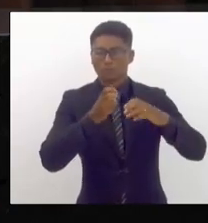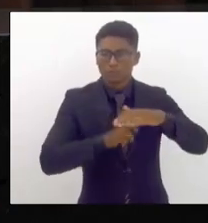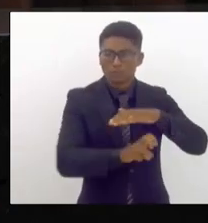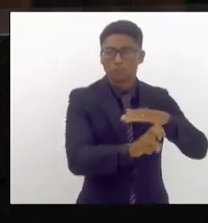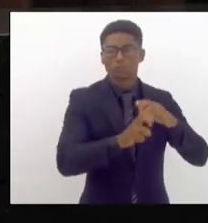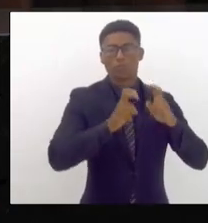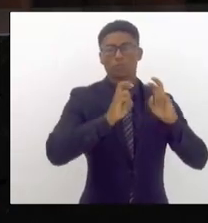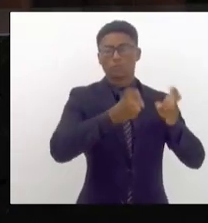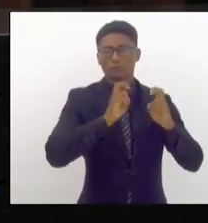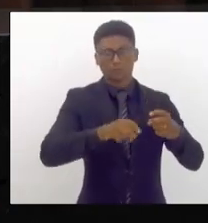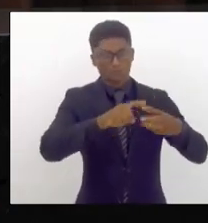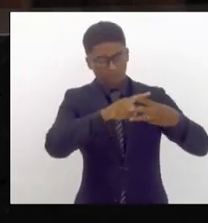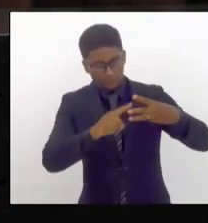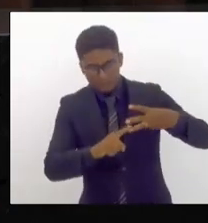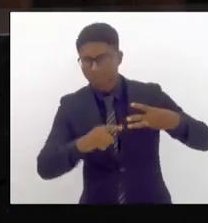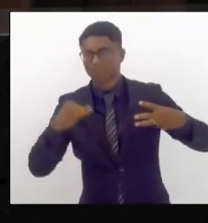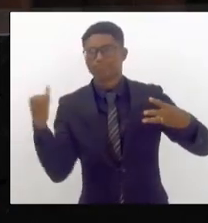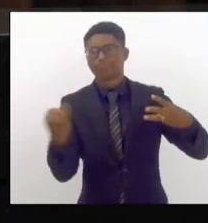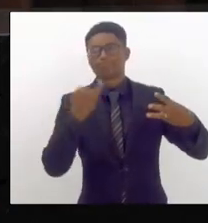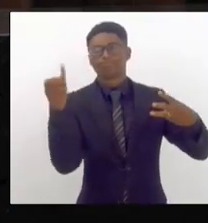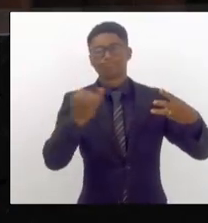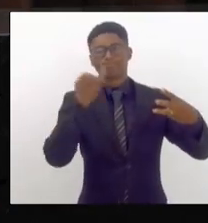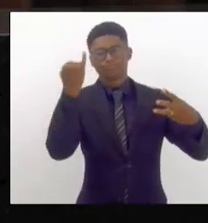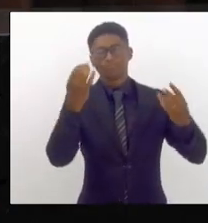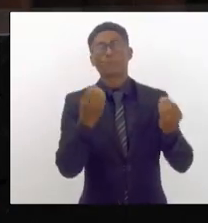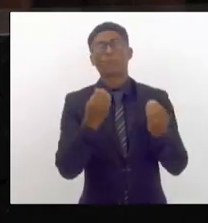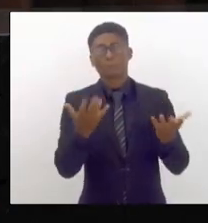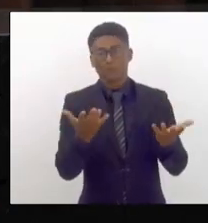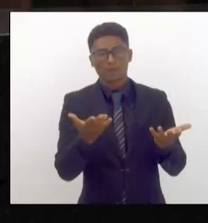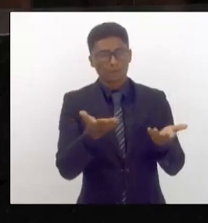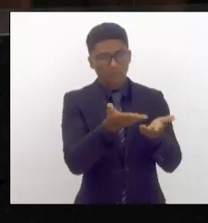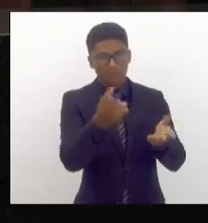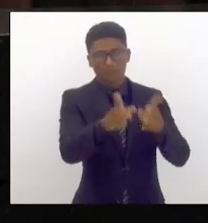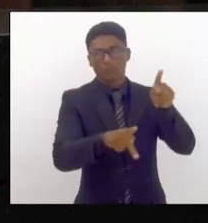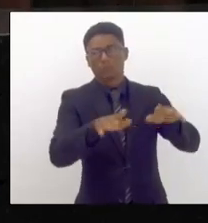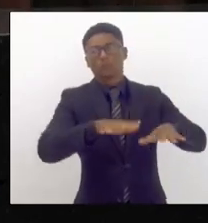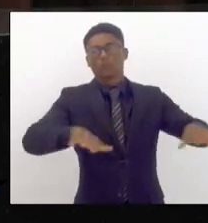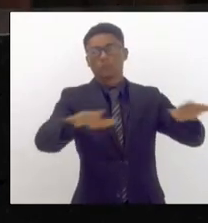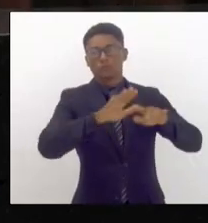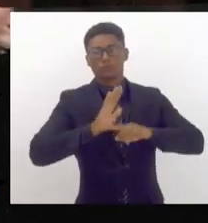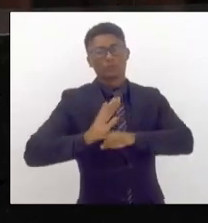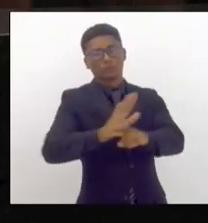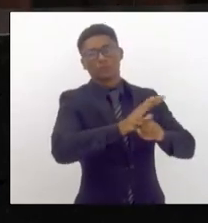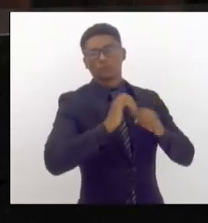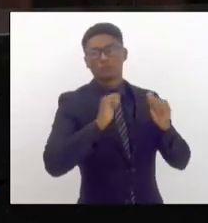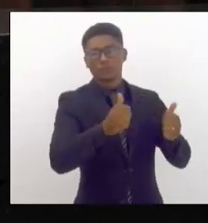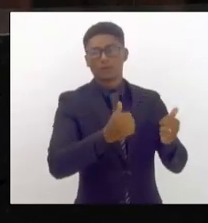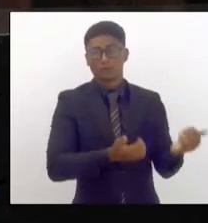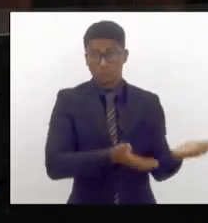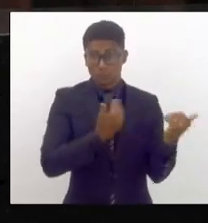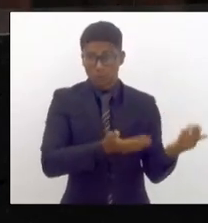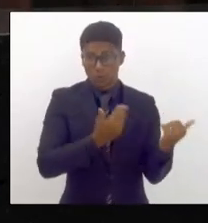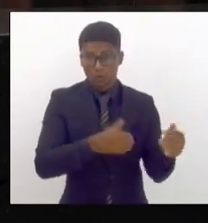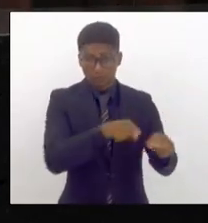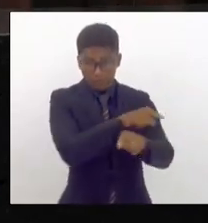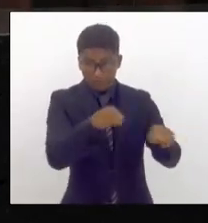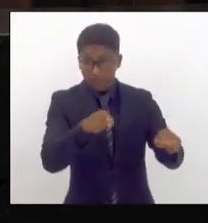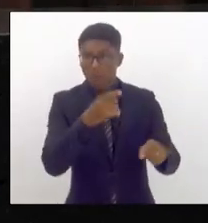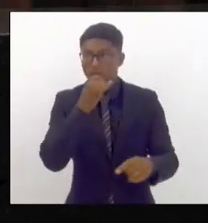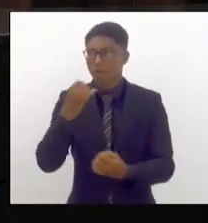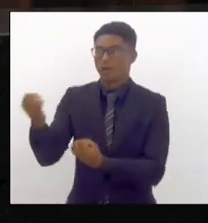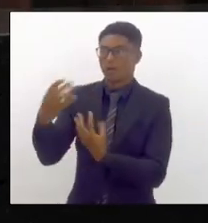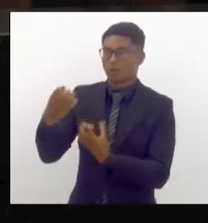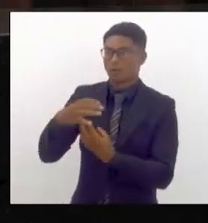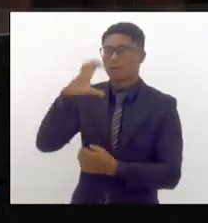questões importantíssimas para dar dignidade e dar a oportunidade do jovem através da educação da